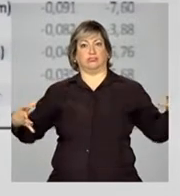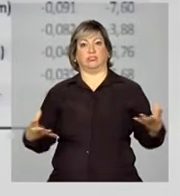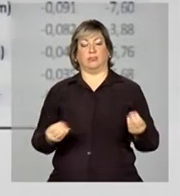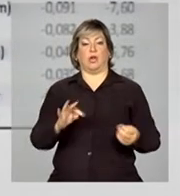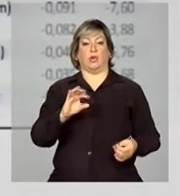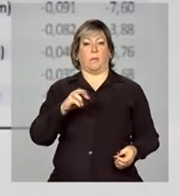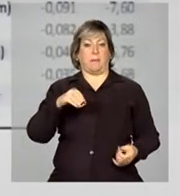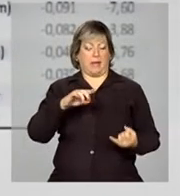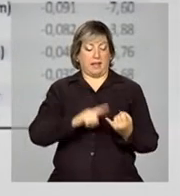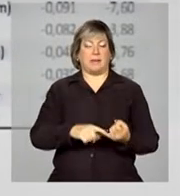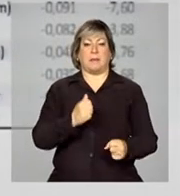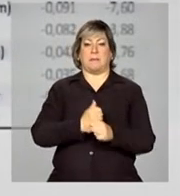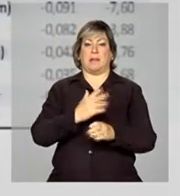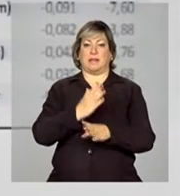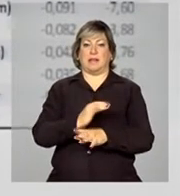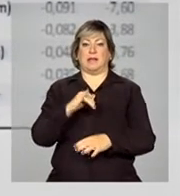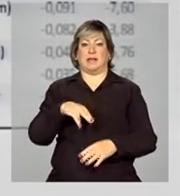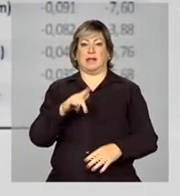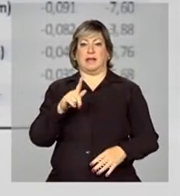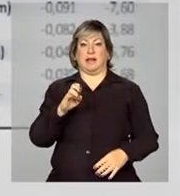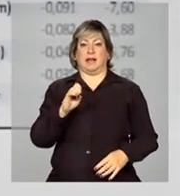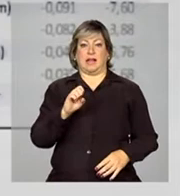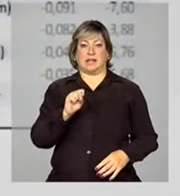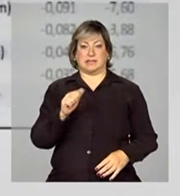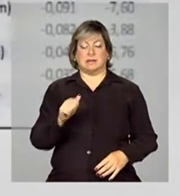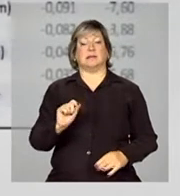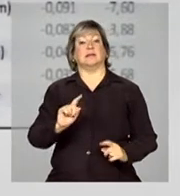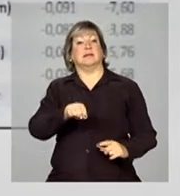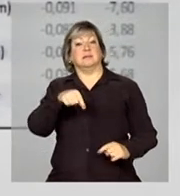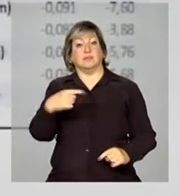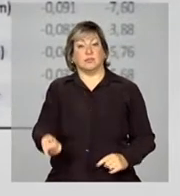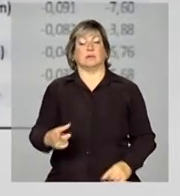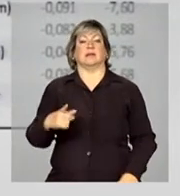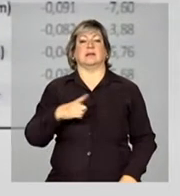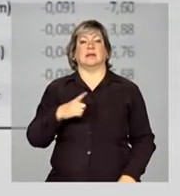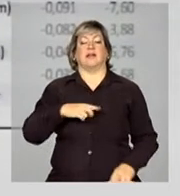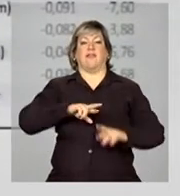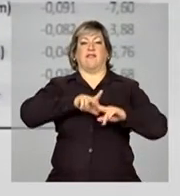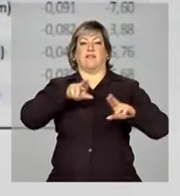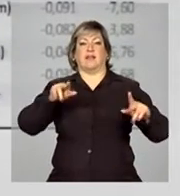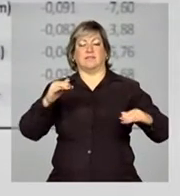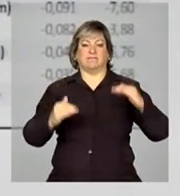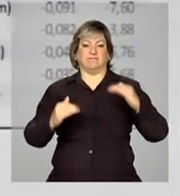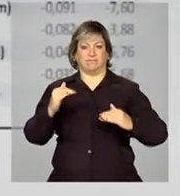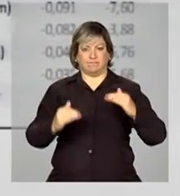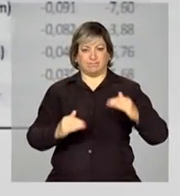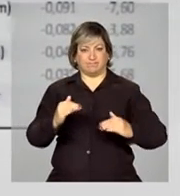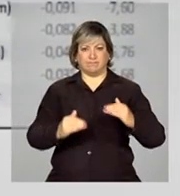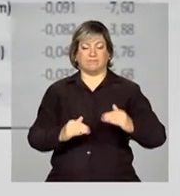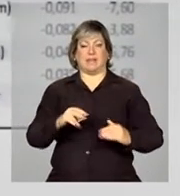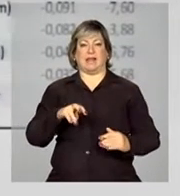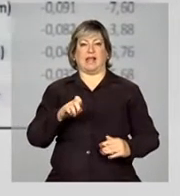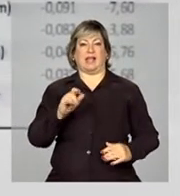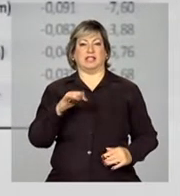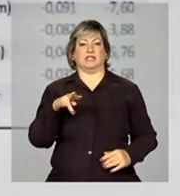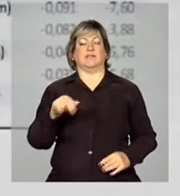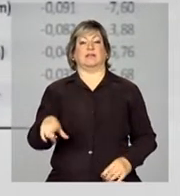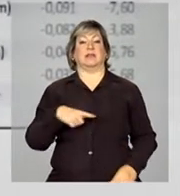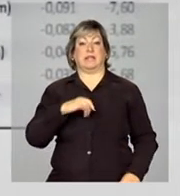tomate, batata inglesa, e do outro lado, nós vemos aí as variações negativas. Então, no